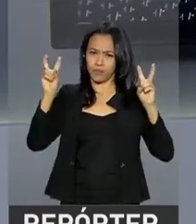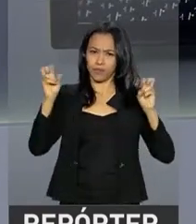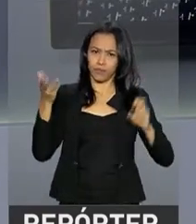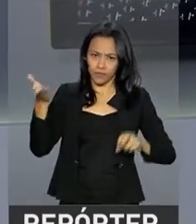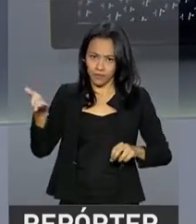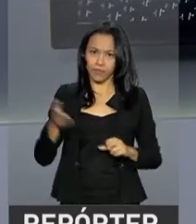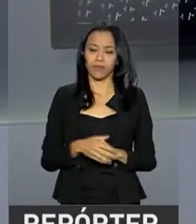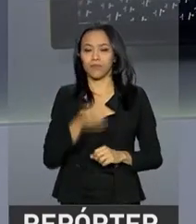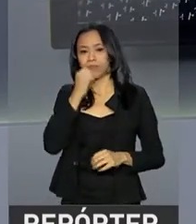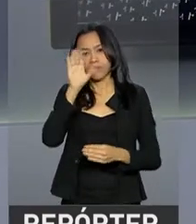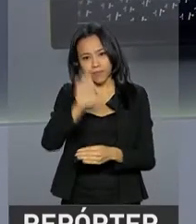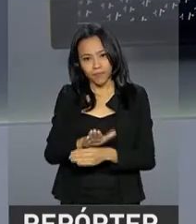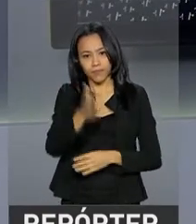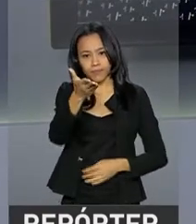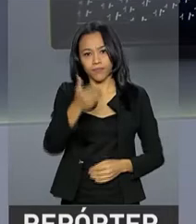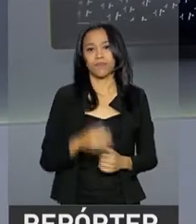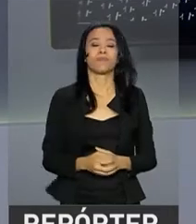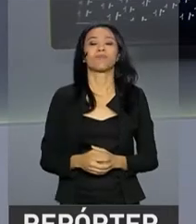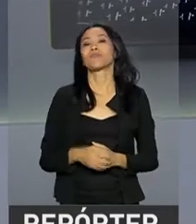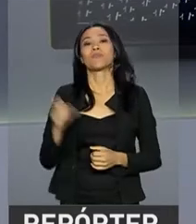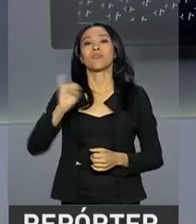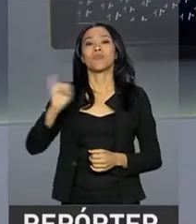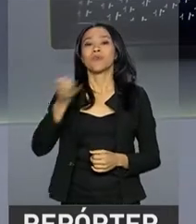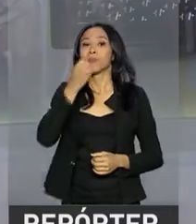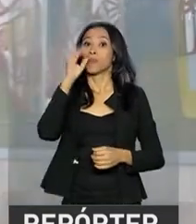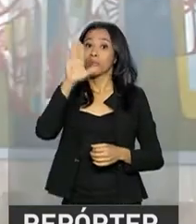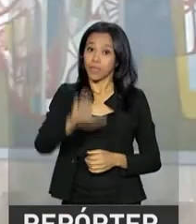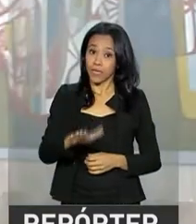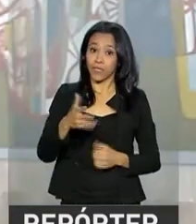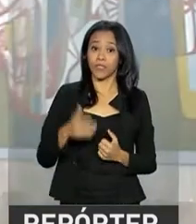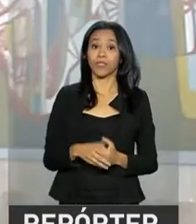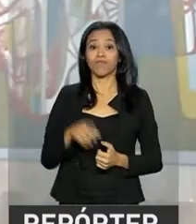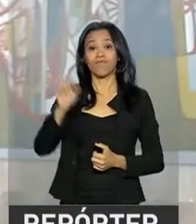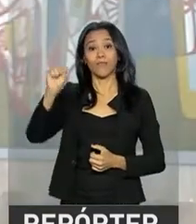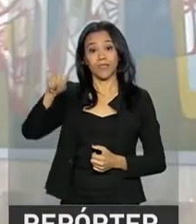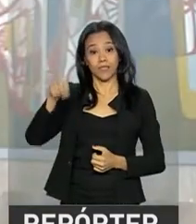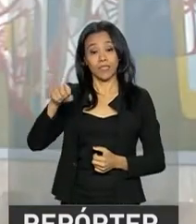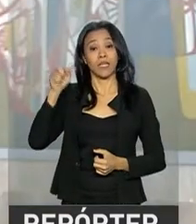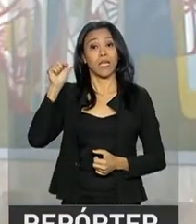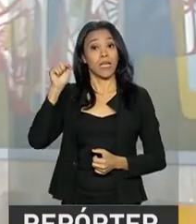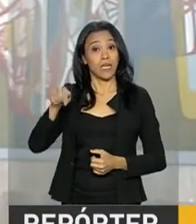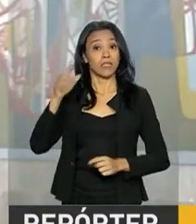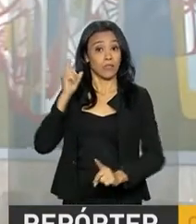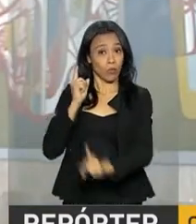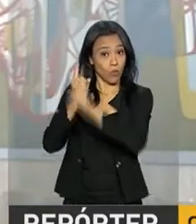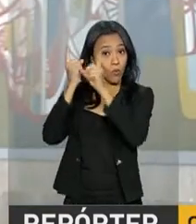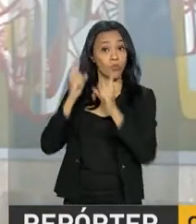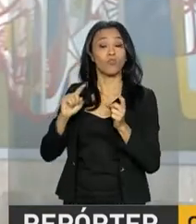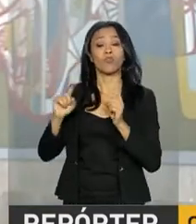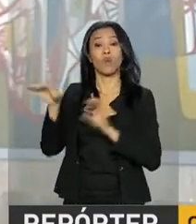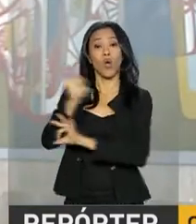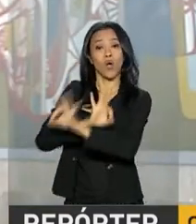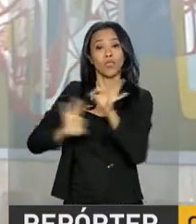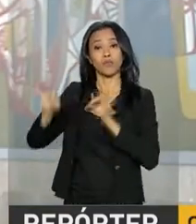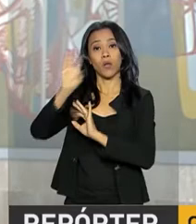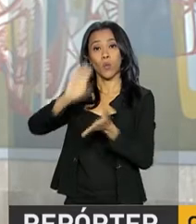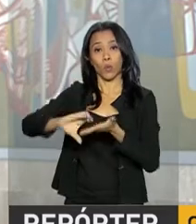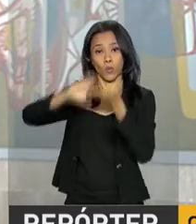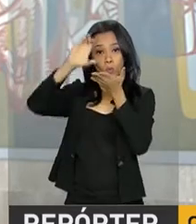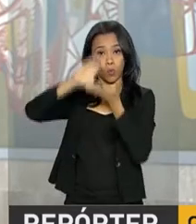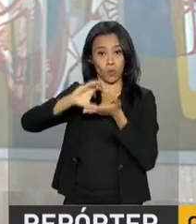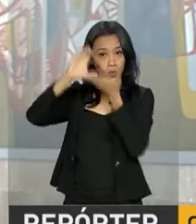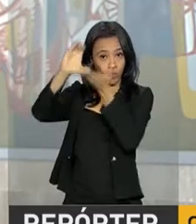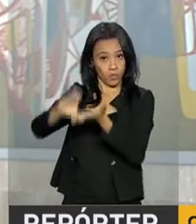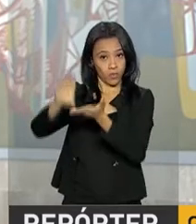Gabi, boa tarde. Olá, Thaisa, boa tarde. Isso mesmo, evento foi organizado pelo Conselho da Europa